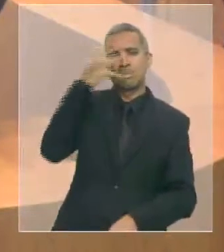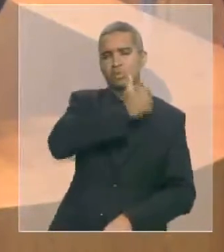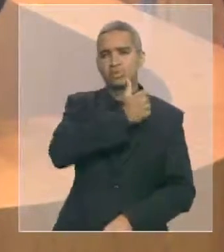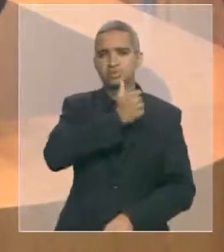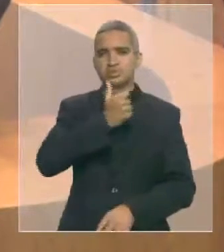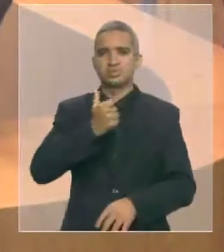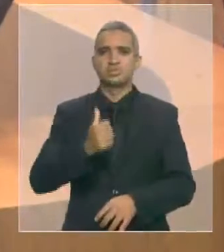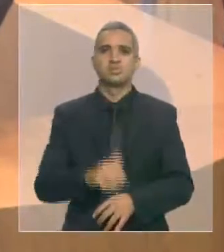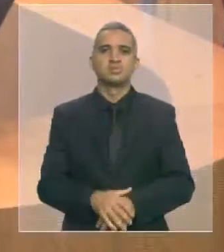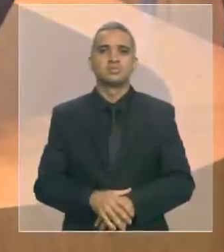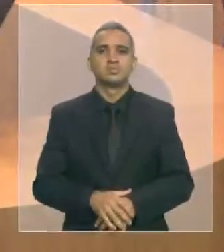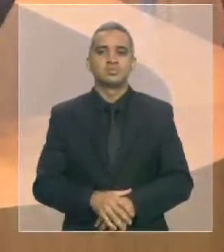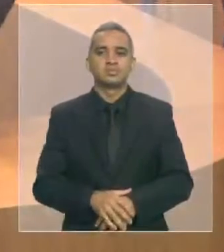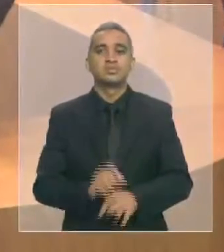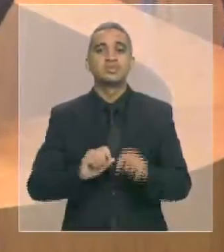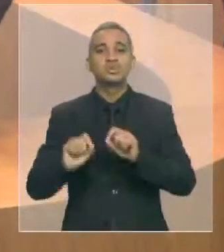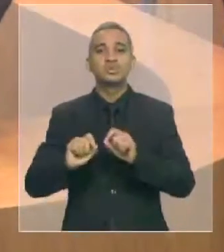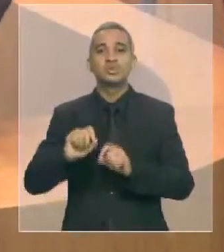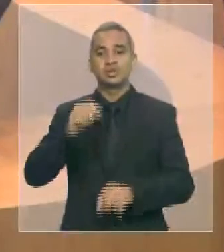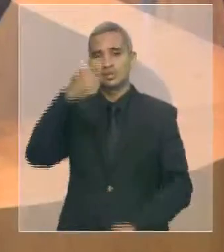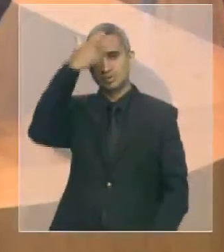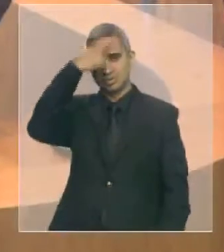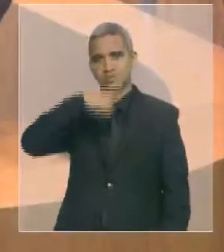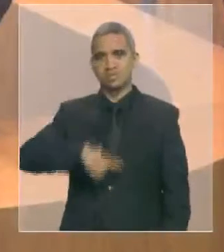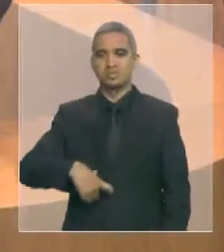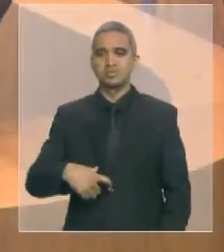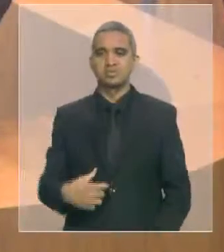que coincidentemente é o Cabo Campos.